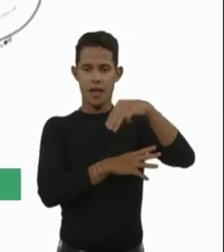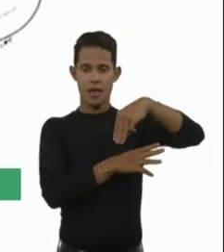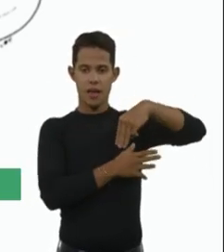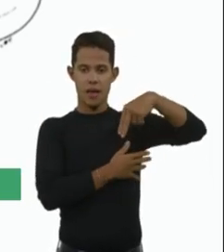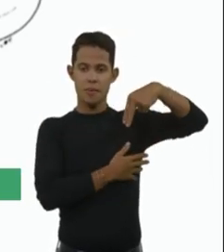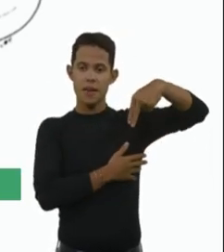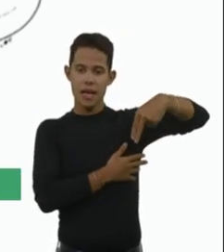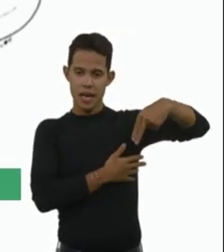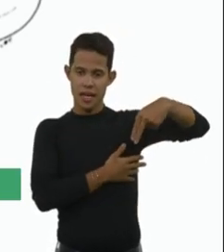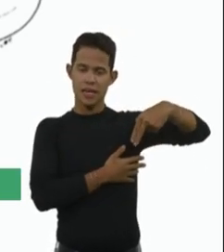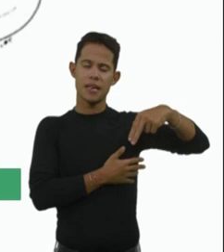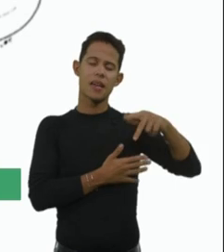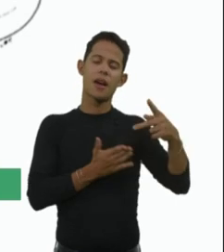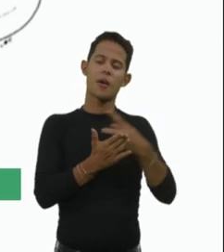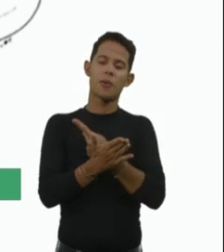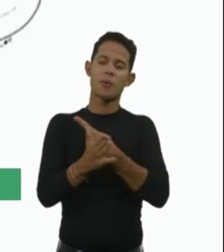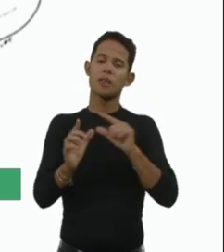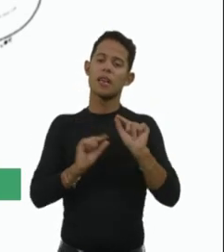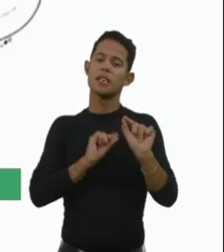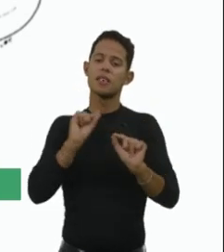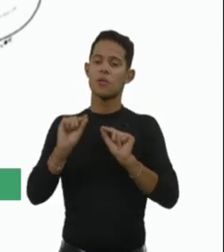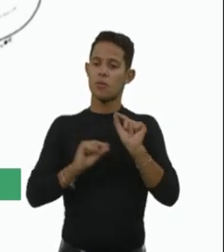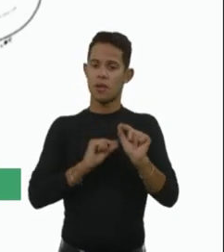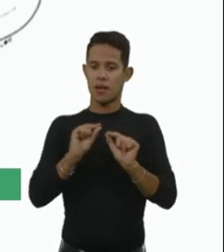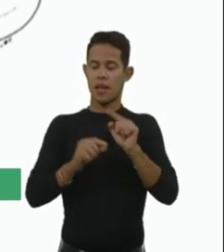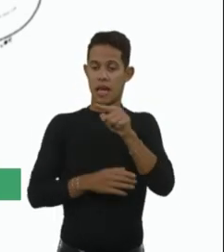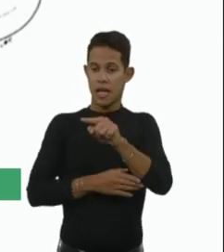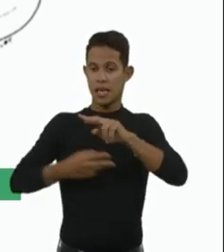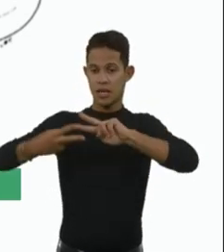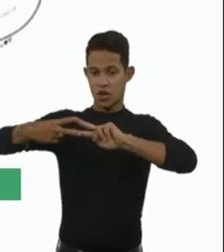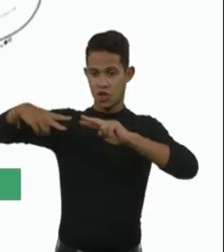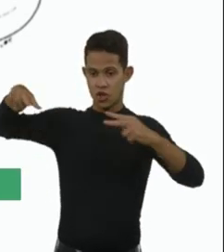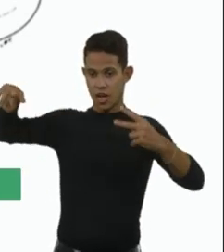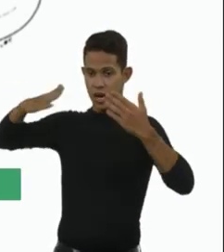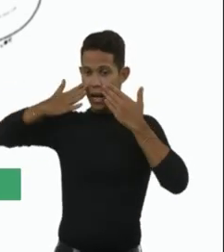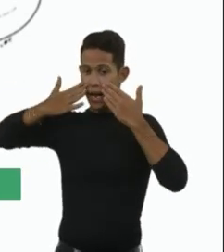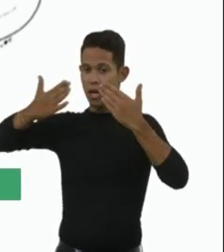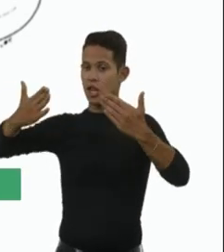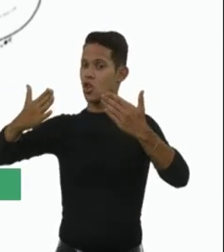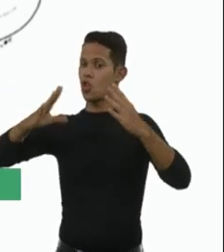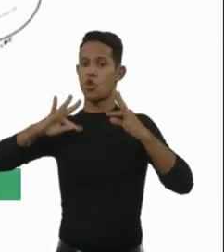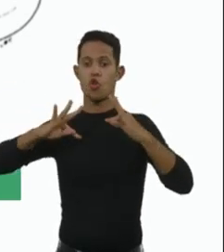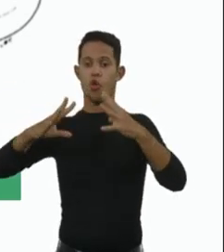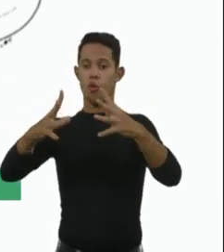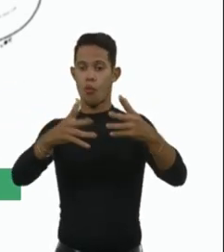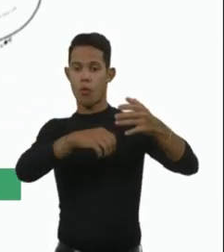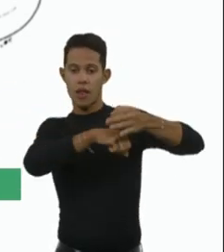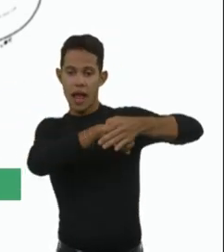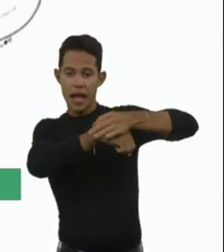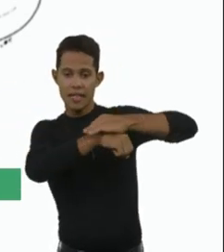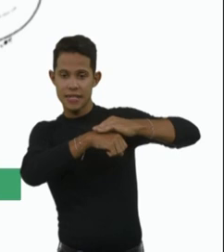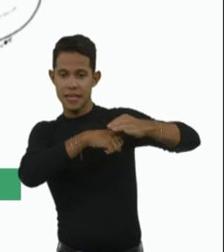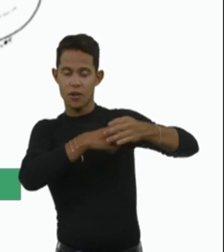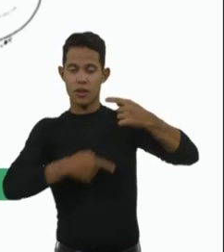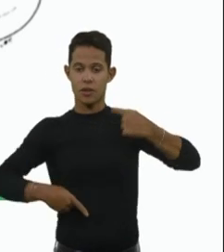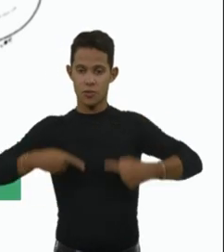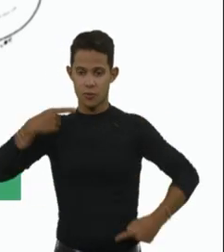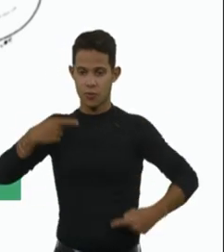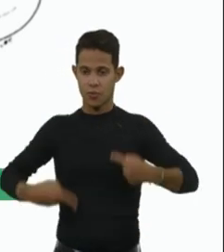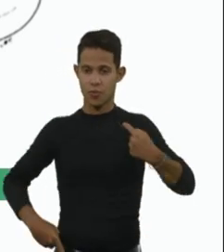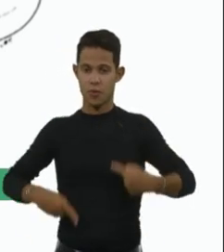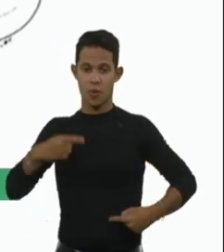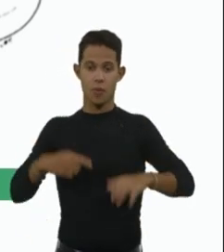acontece? Embora esse gene se expresse em todas as células do nosso corpo, por algum motivo ainda não bem